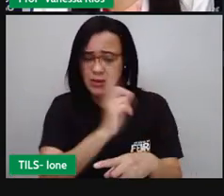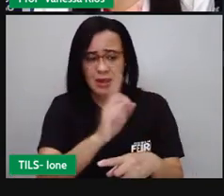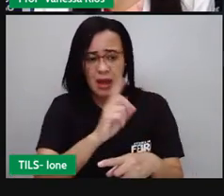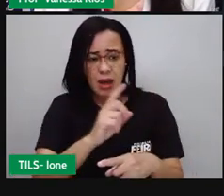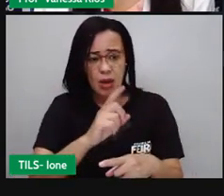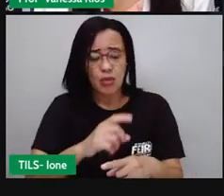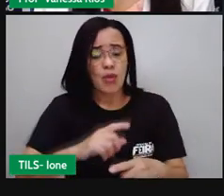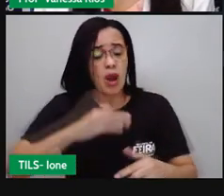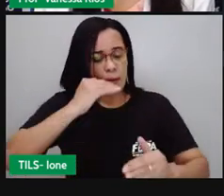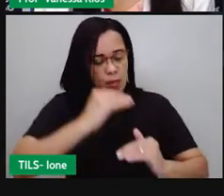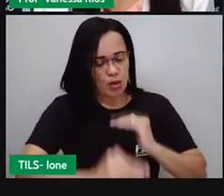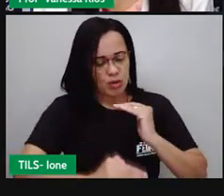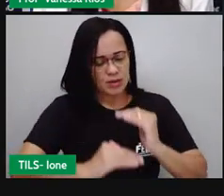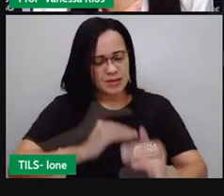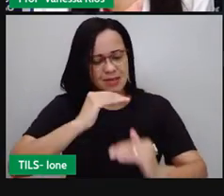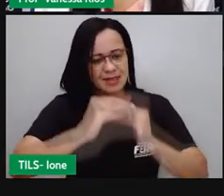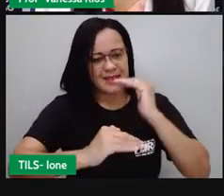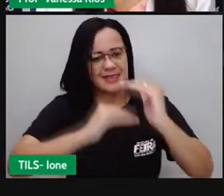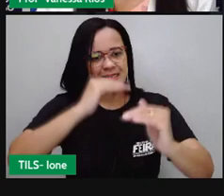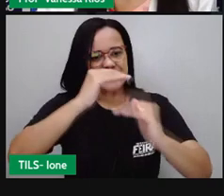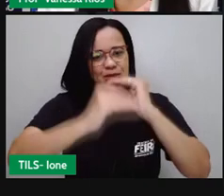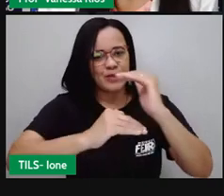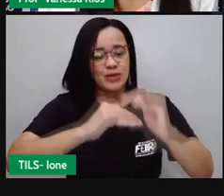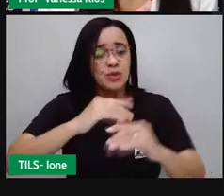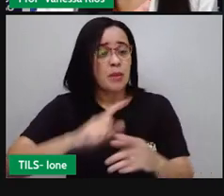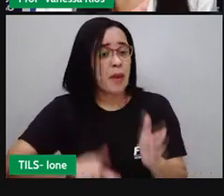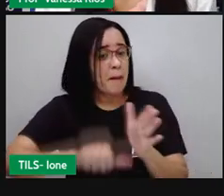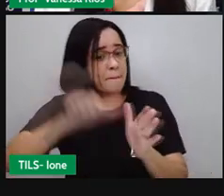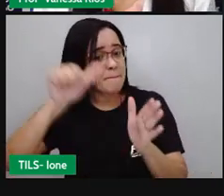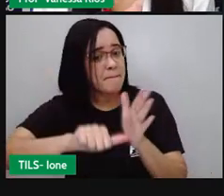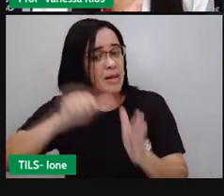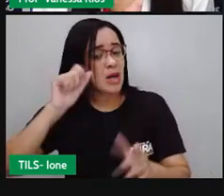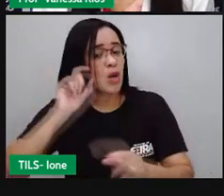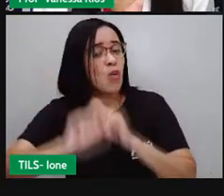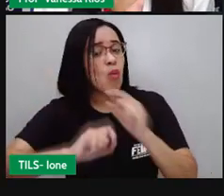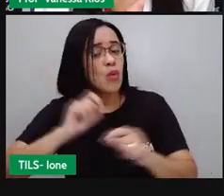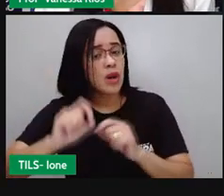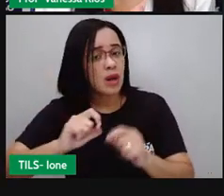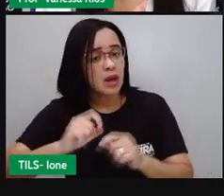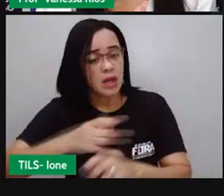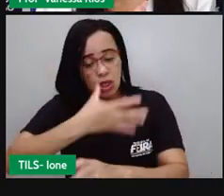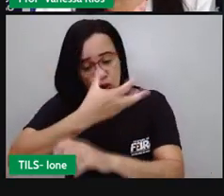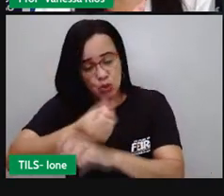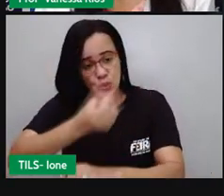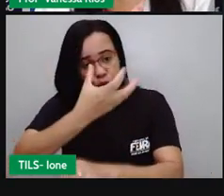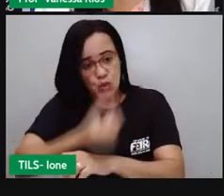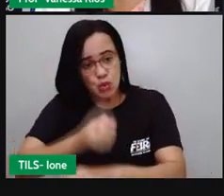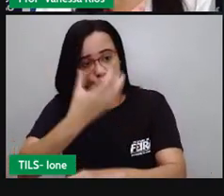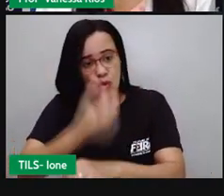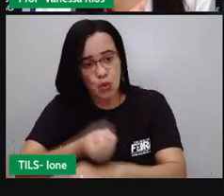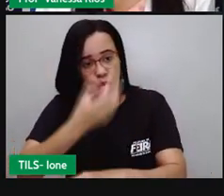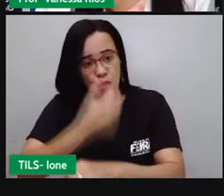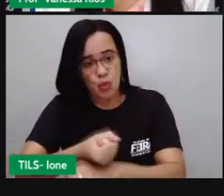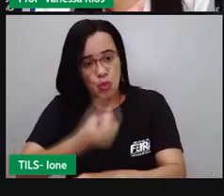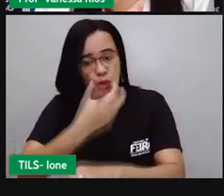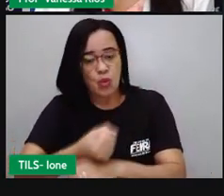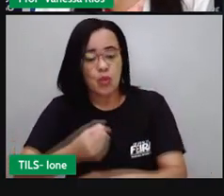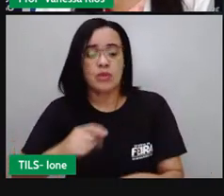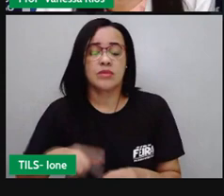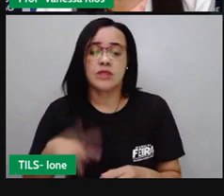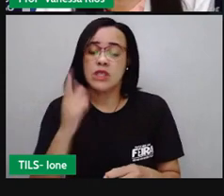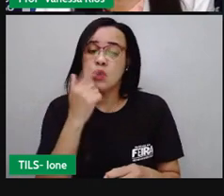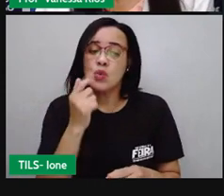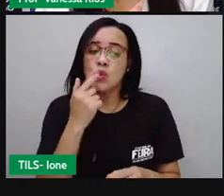aí é através da filtração do sangue, que vai circular ali por dentro dos rins e os rins vão